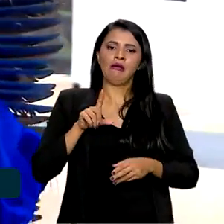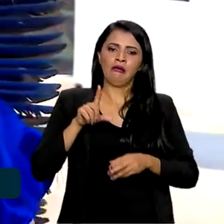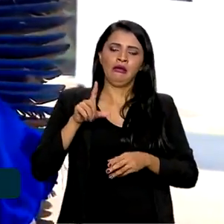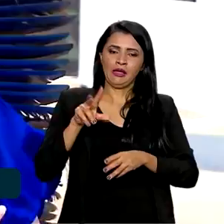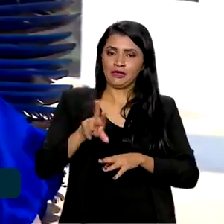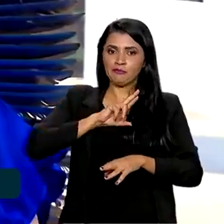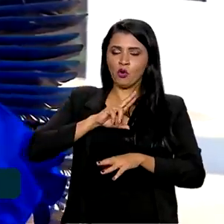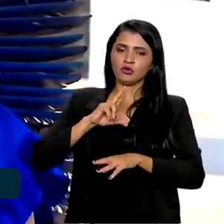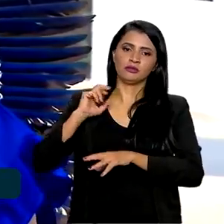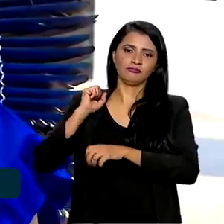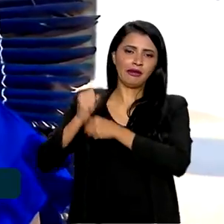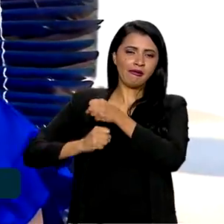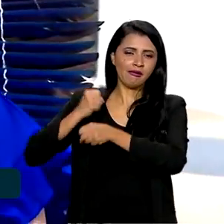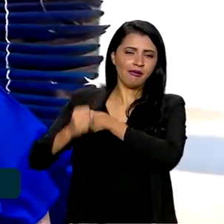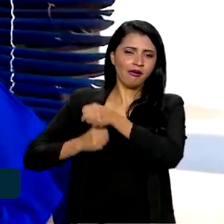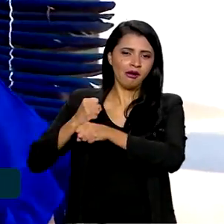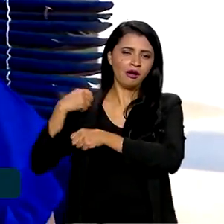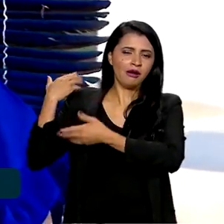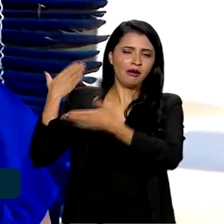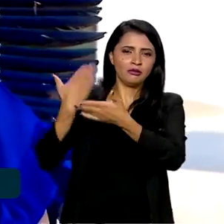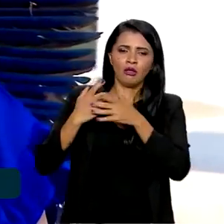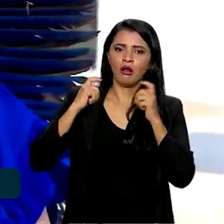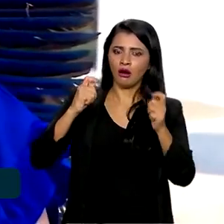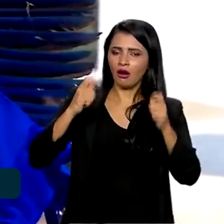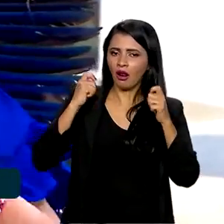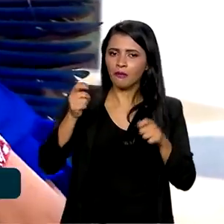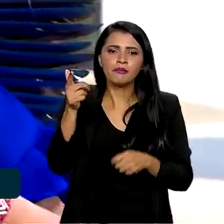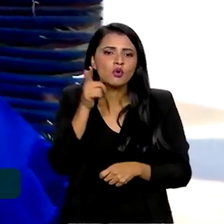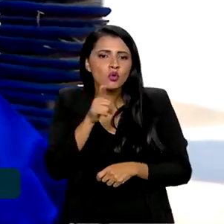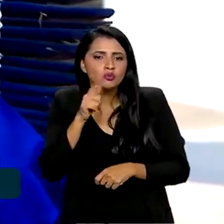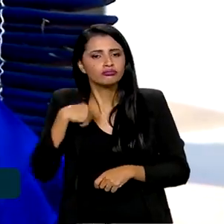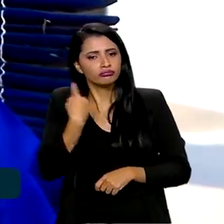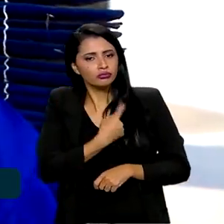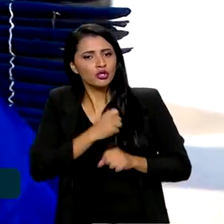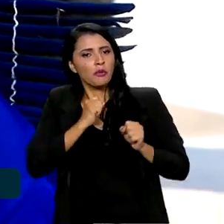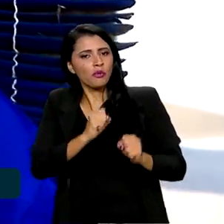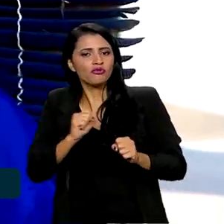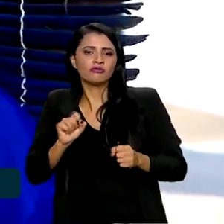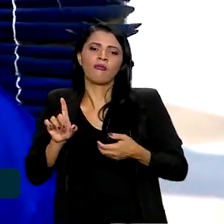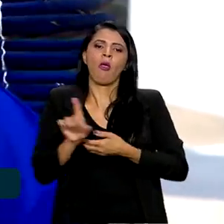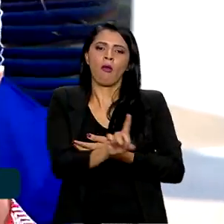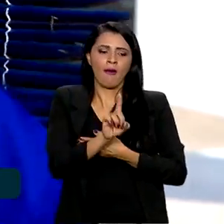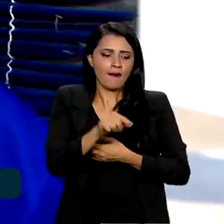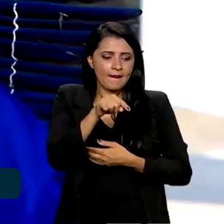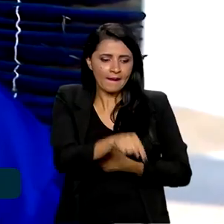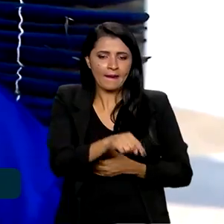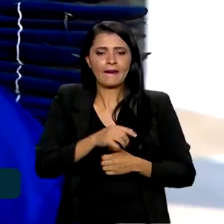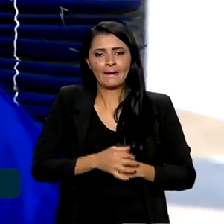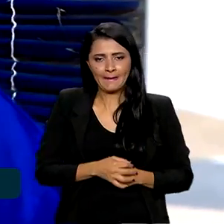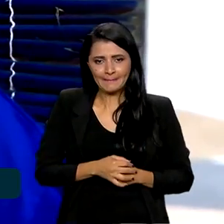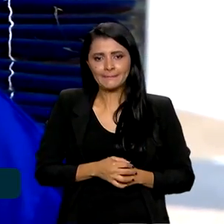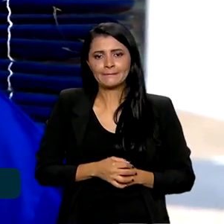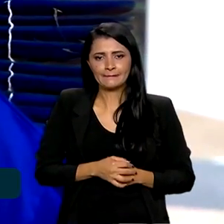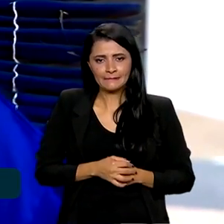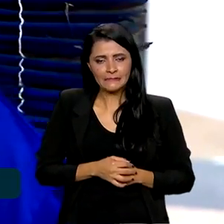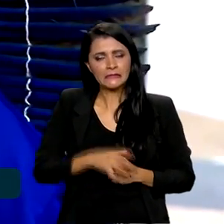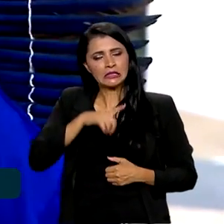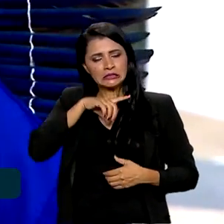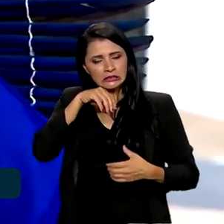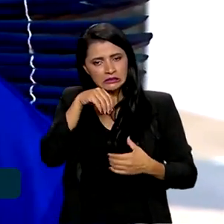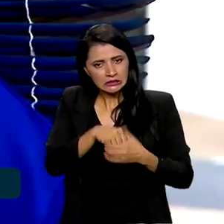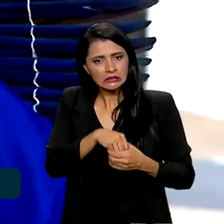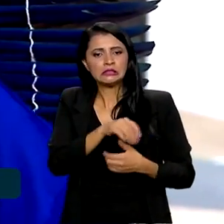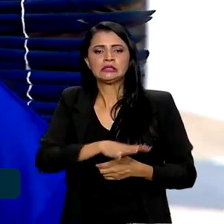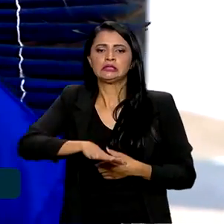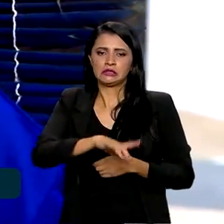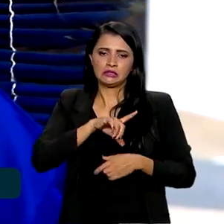de reivindicação para que nós pudéssemos estar dentro também dos espaços de